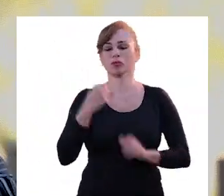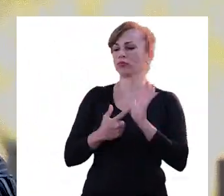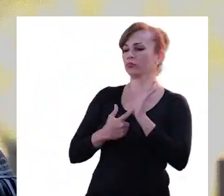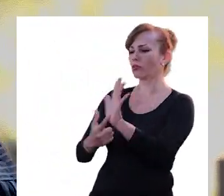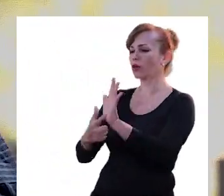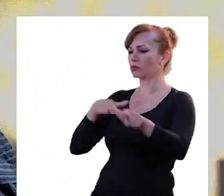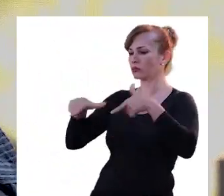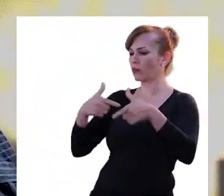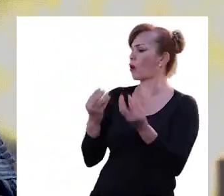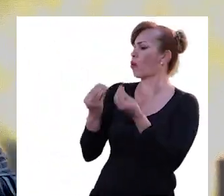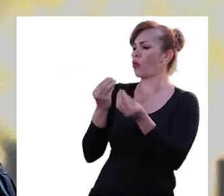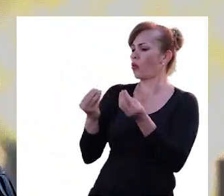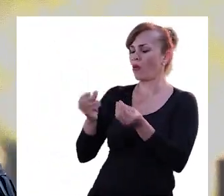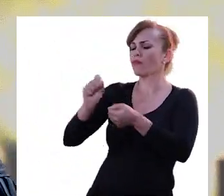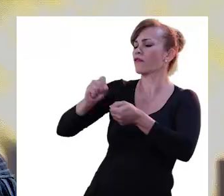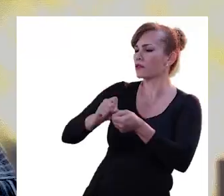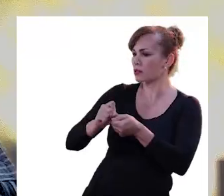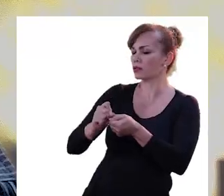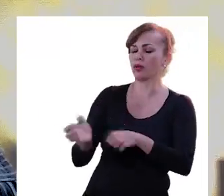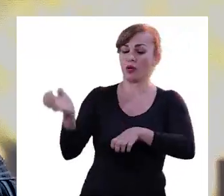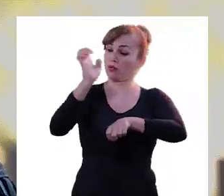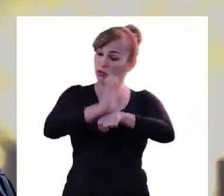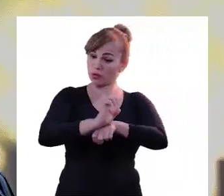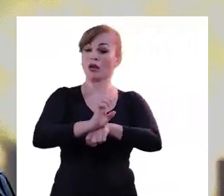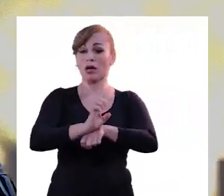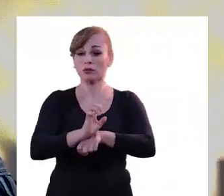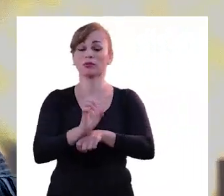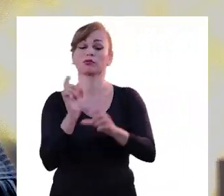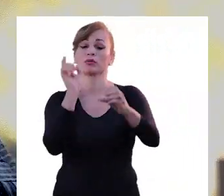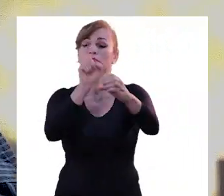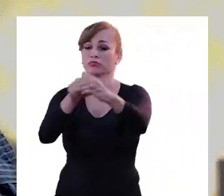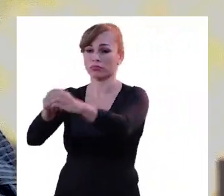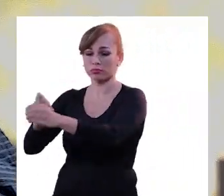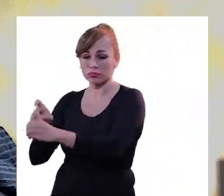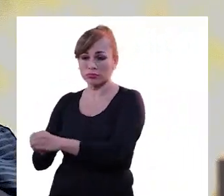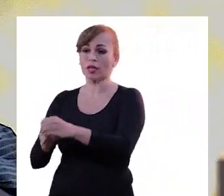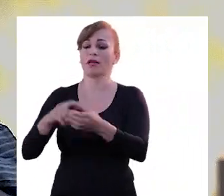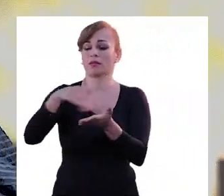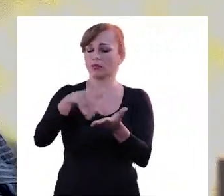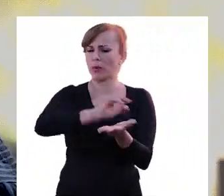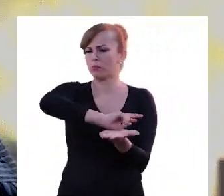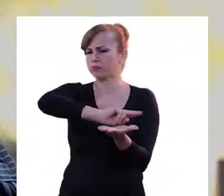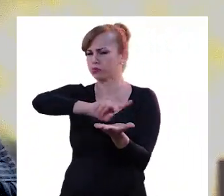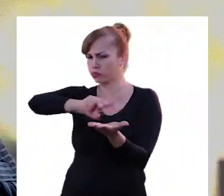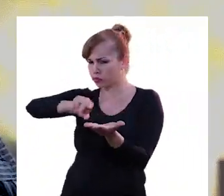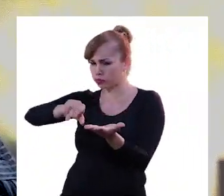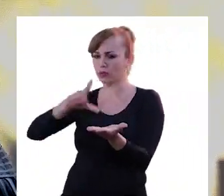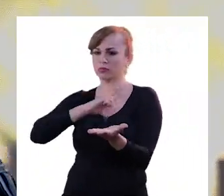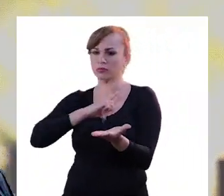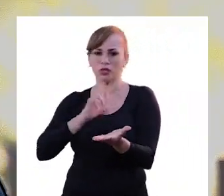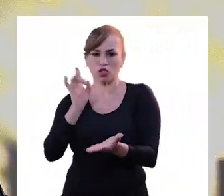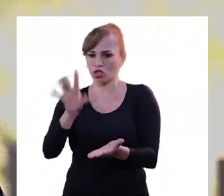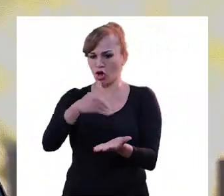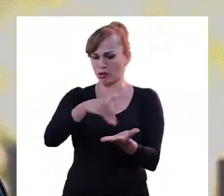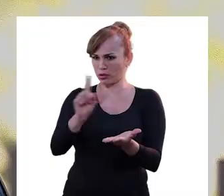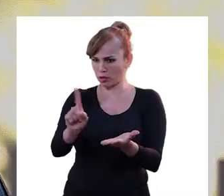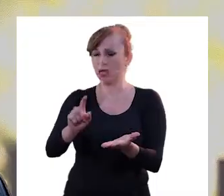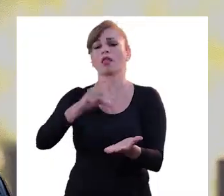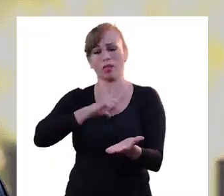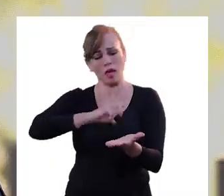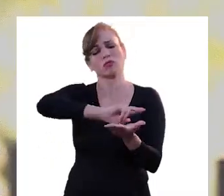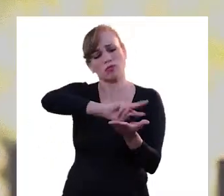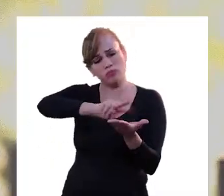recessão, peça uma visita da gente, nós vamos mostrar o trabalho que é feito. O estado hoje, ele faz seu papel através das secretarias, onde nós temos